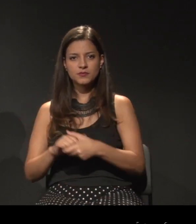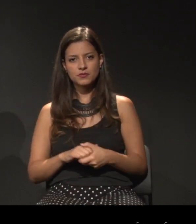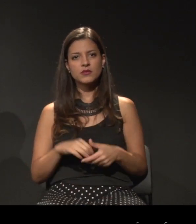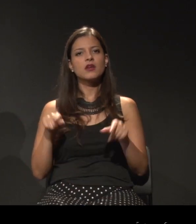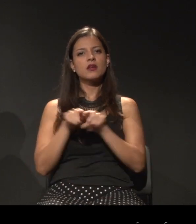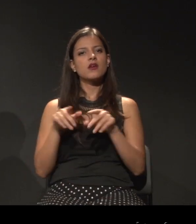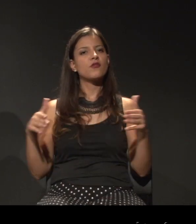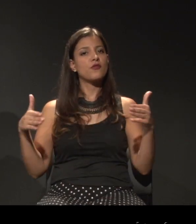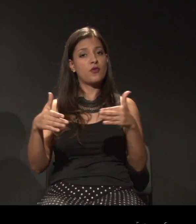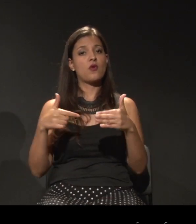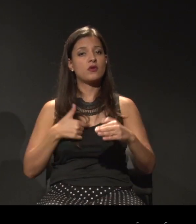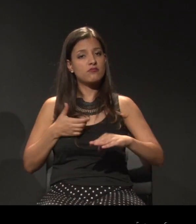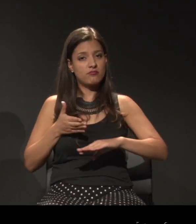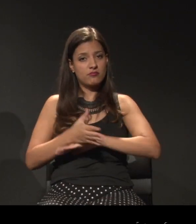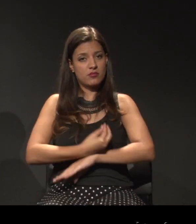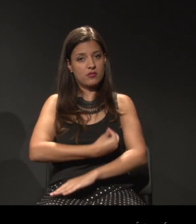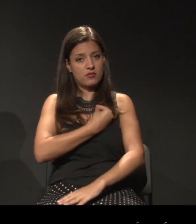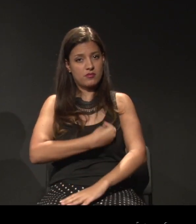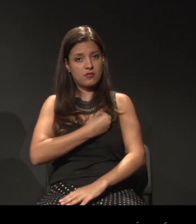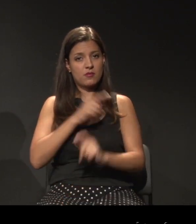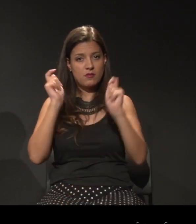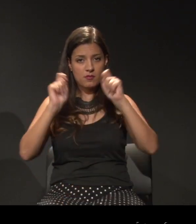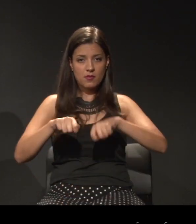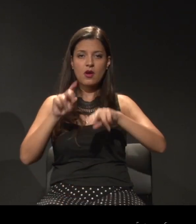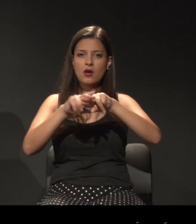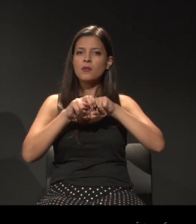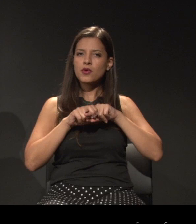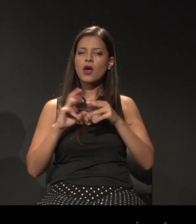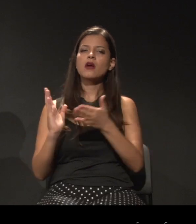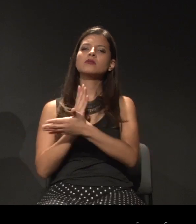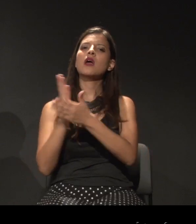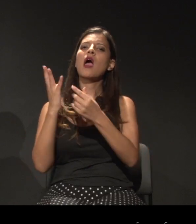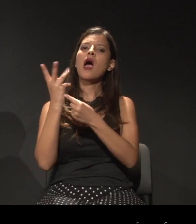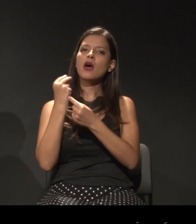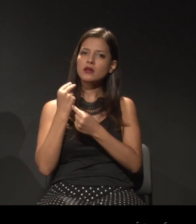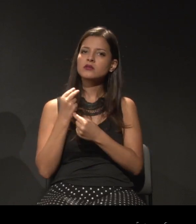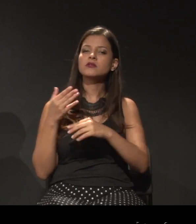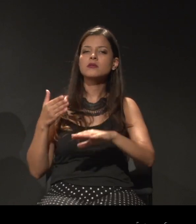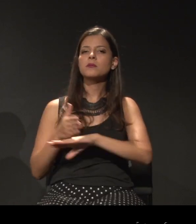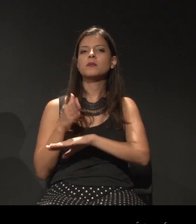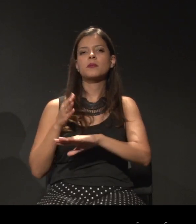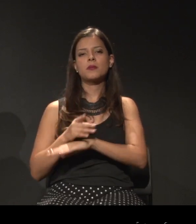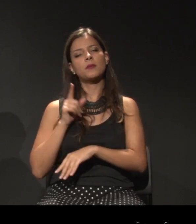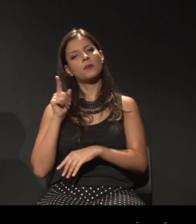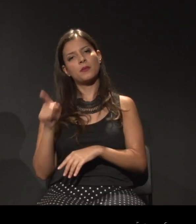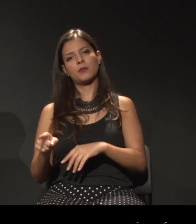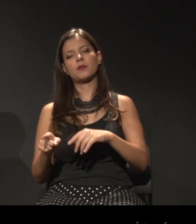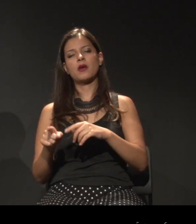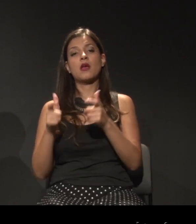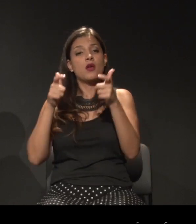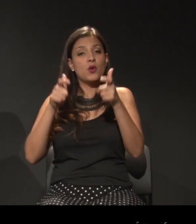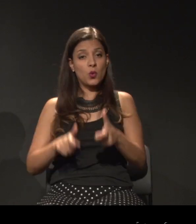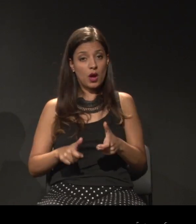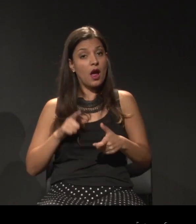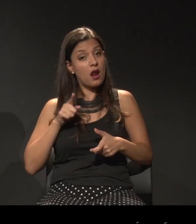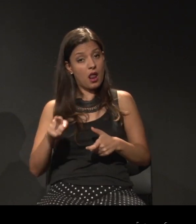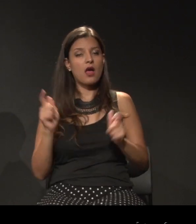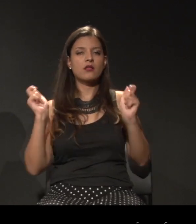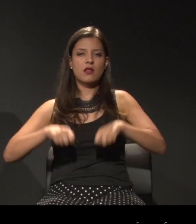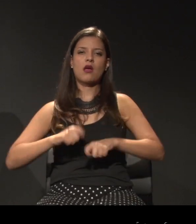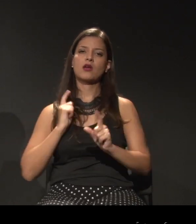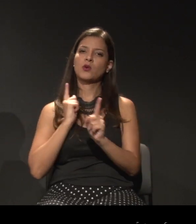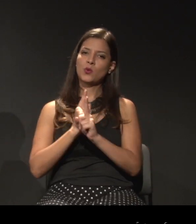Fórum é potente por causa das artistas, dos artistas e coletivos que nele participam. É o lugar onde nos encontramos,